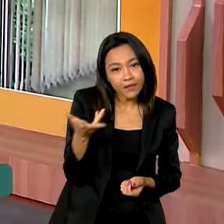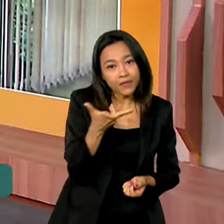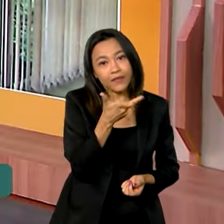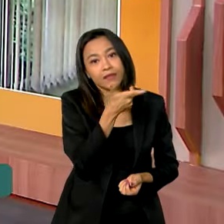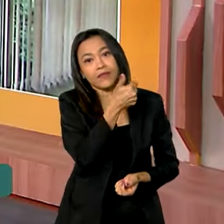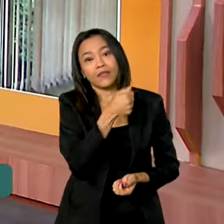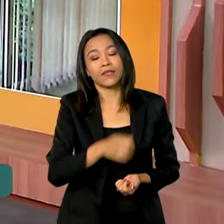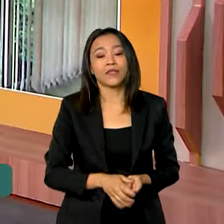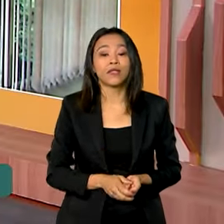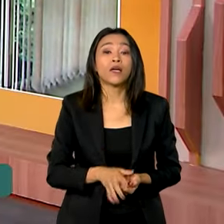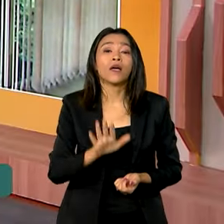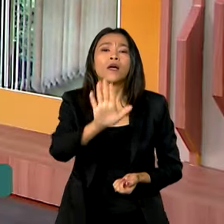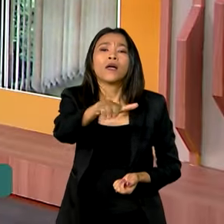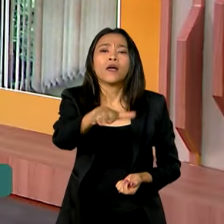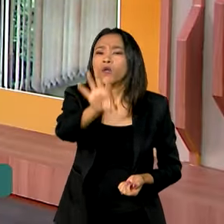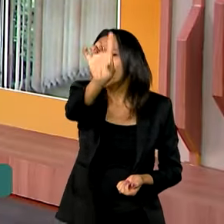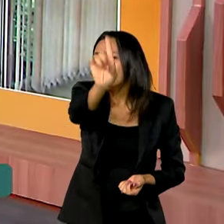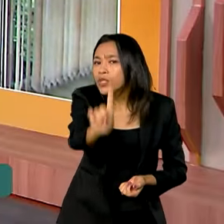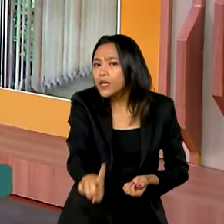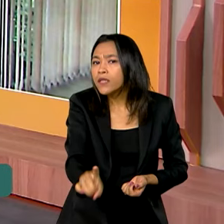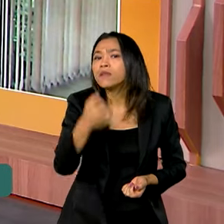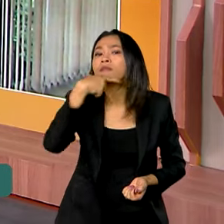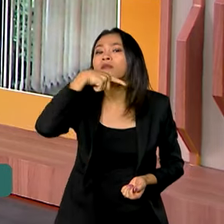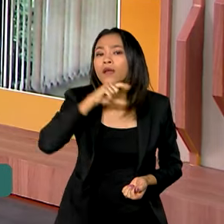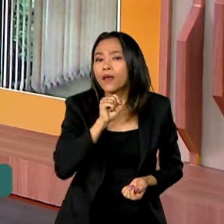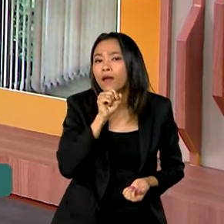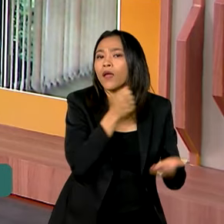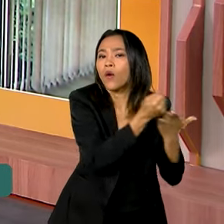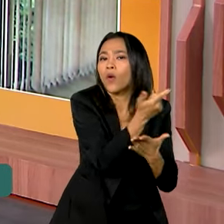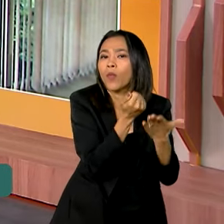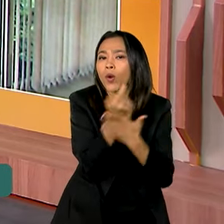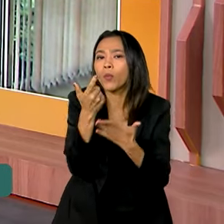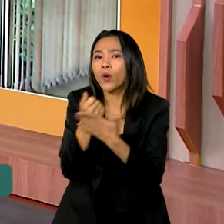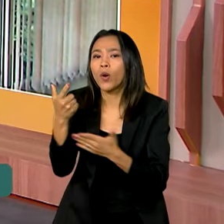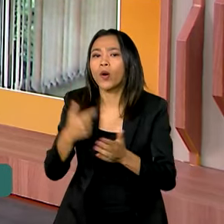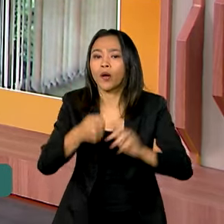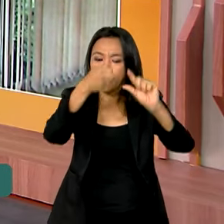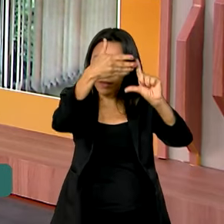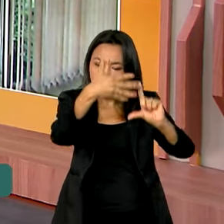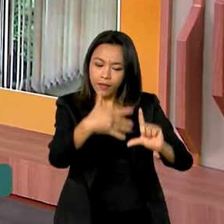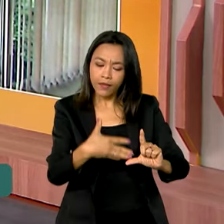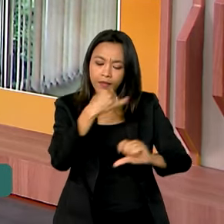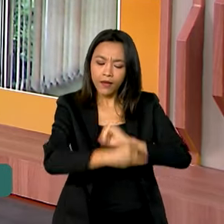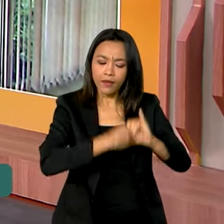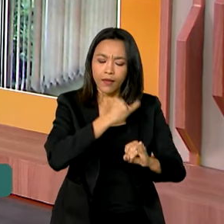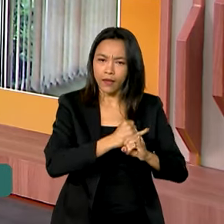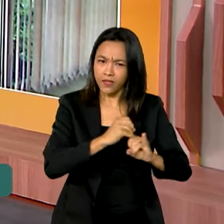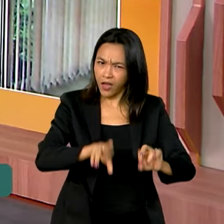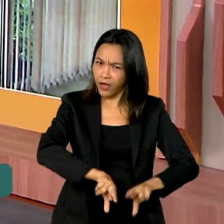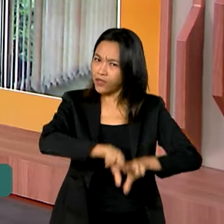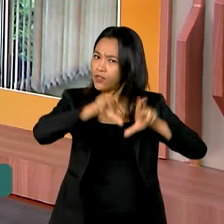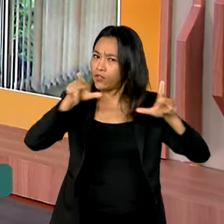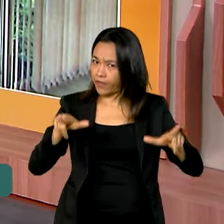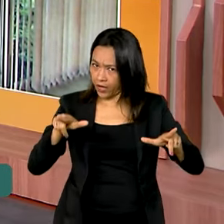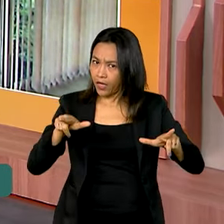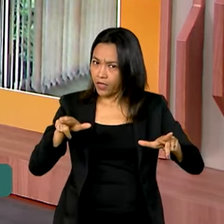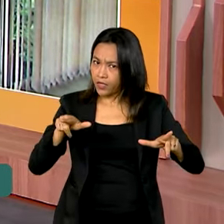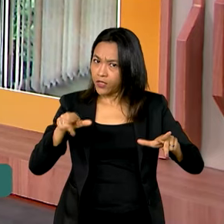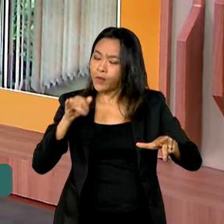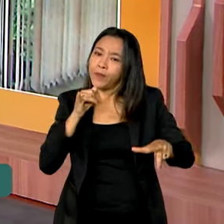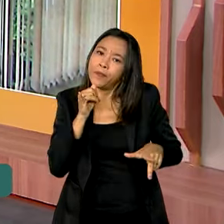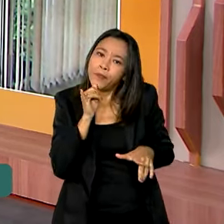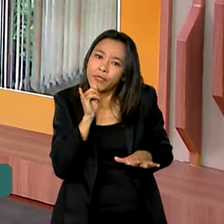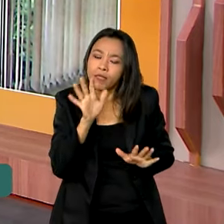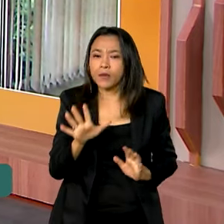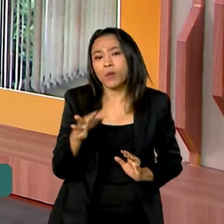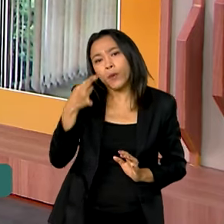Agora, os direitos dos consumidores que compram pela internet, diretor, é um pouco diferente, por exemplo,